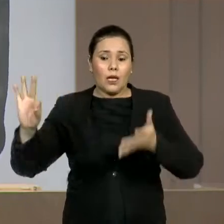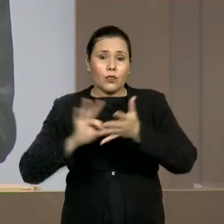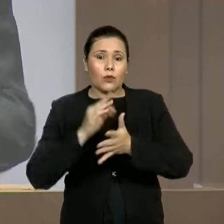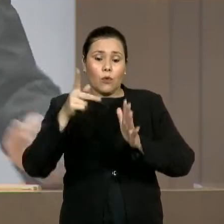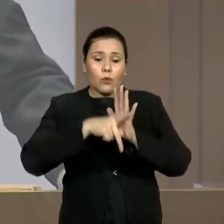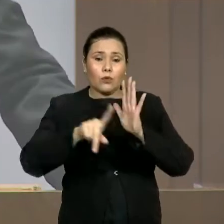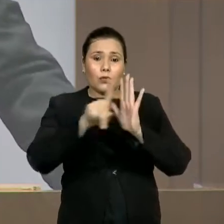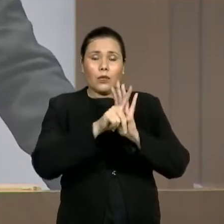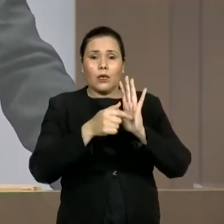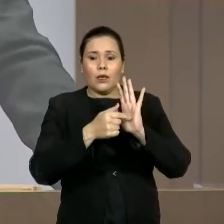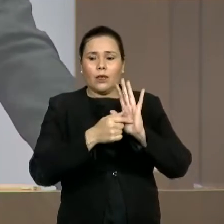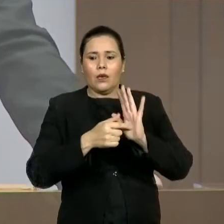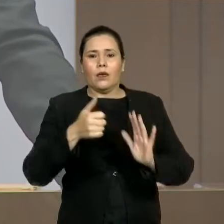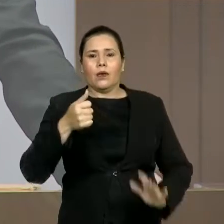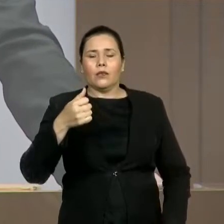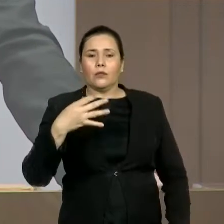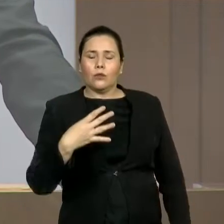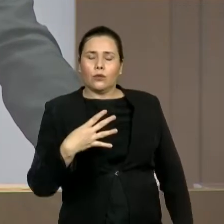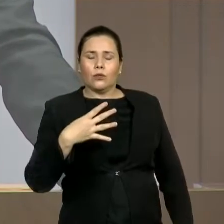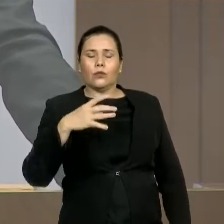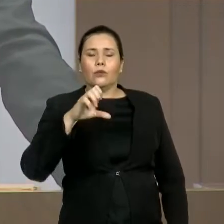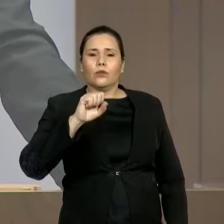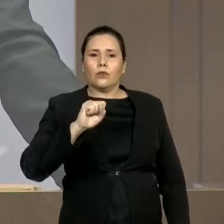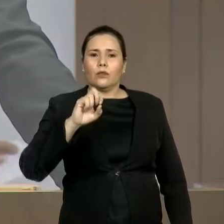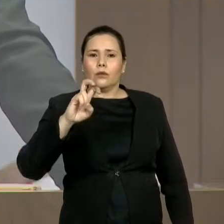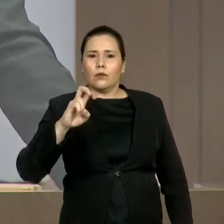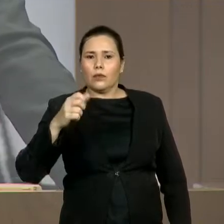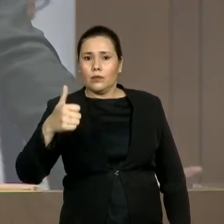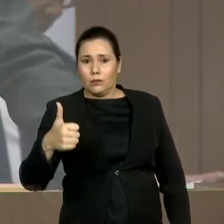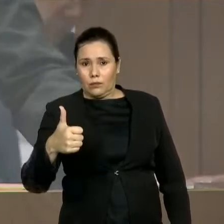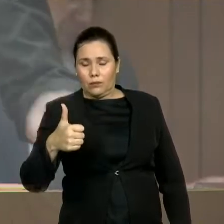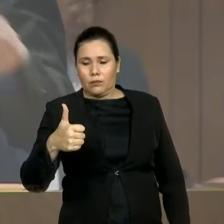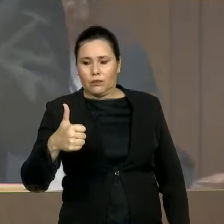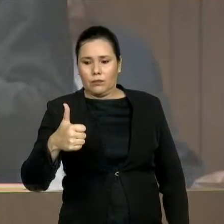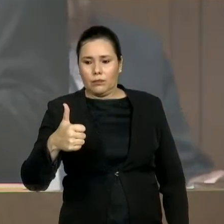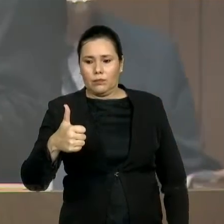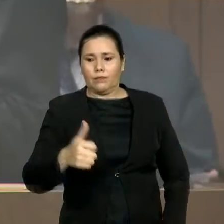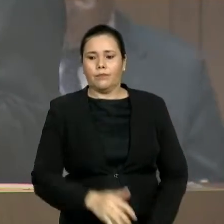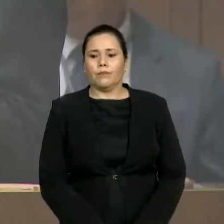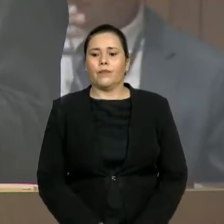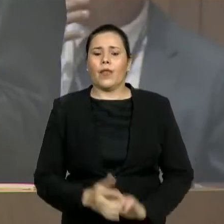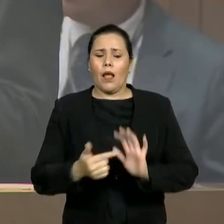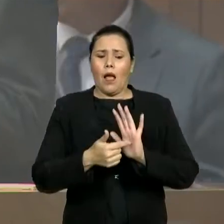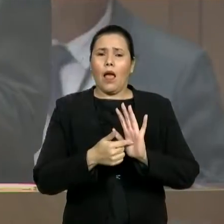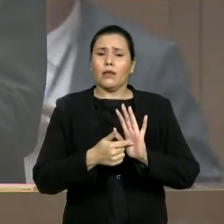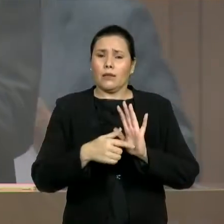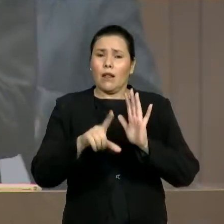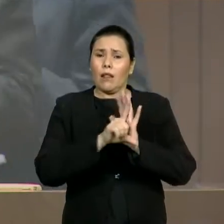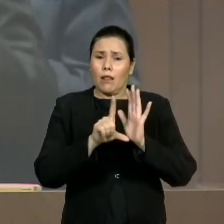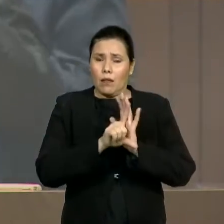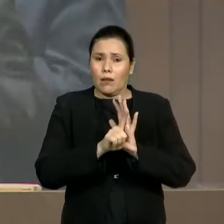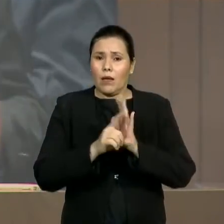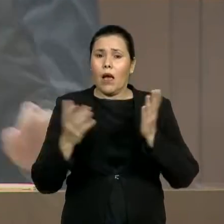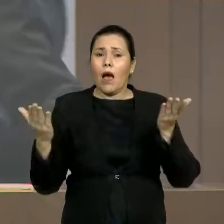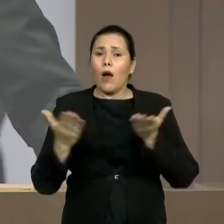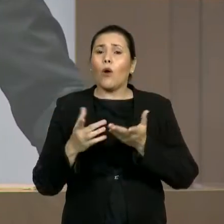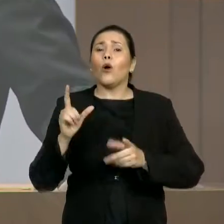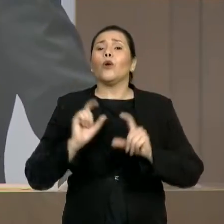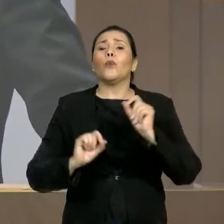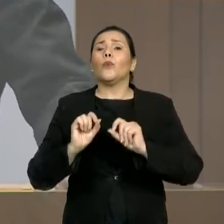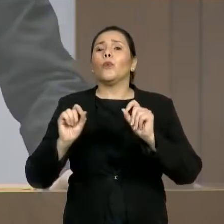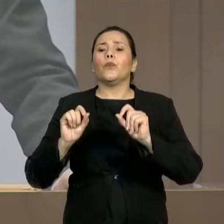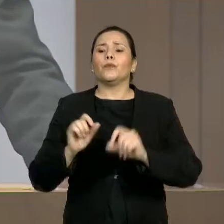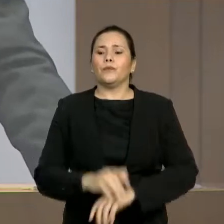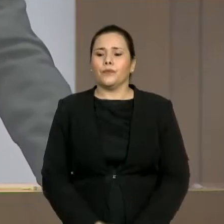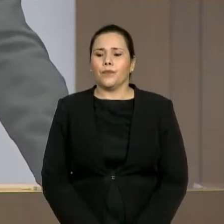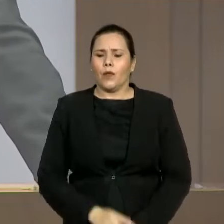origem à lei 14.851. Essa lei, ela passa a dispor agora sobre a obrigatoriedade